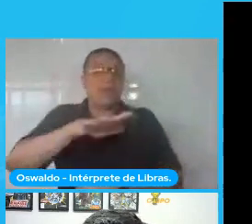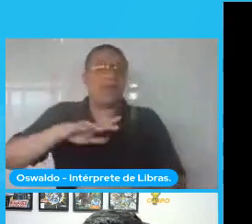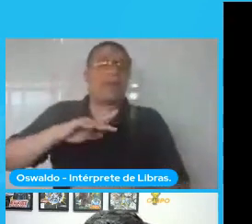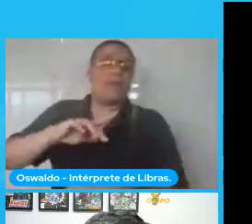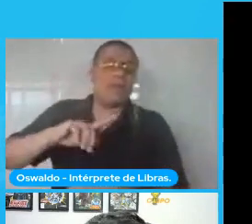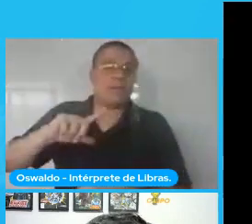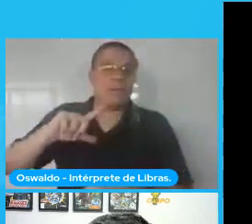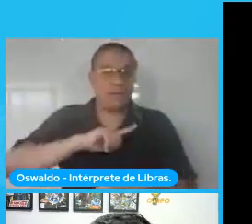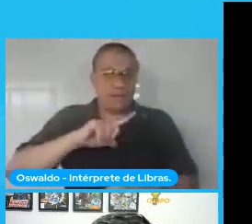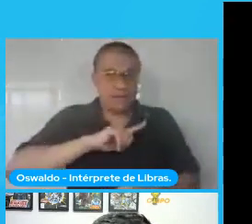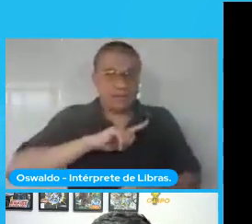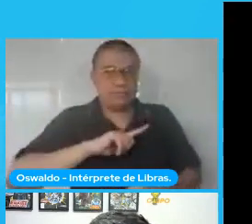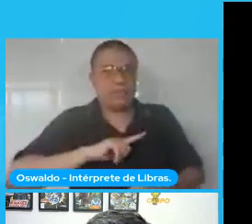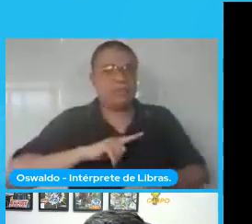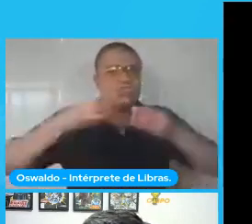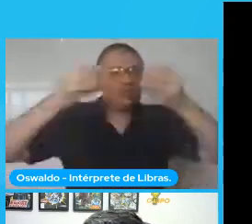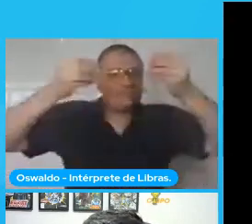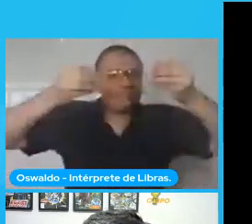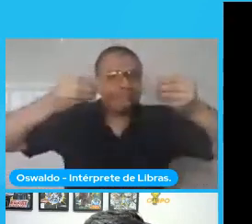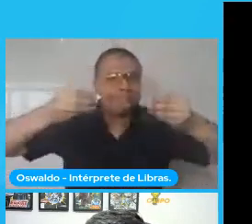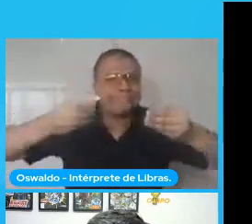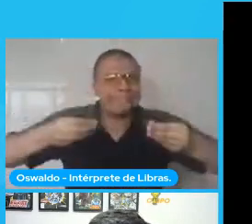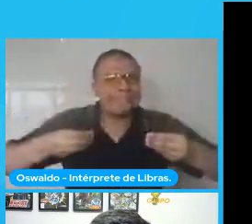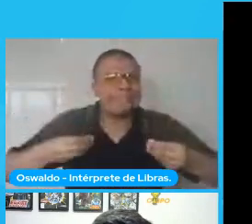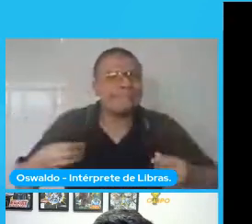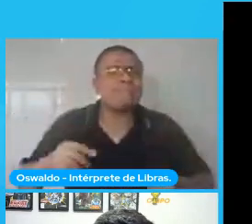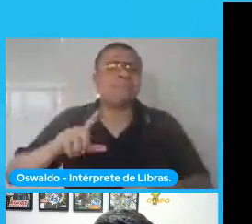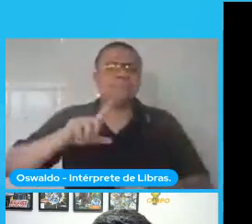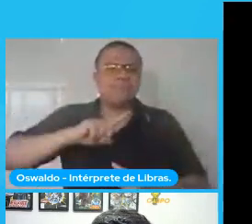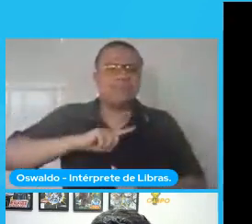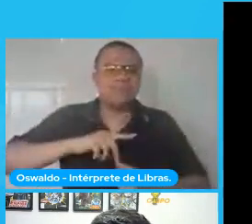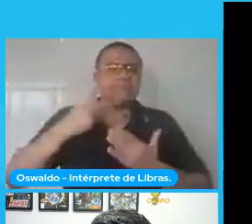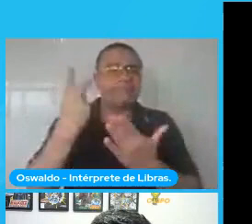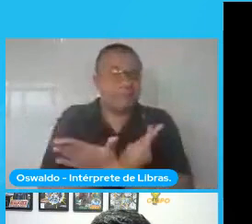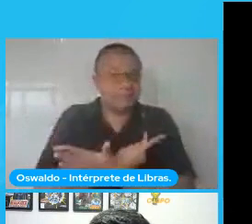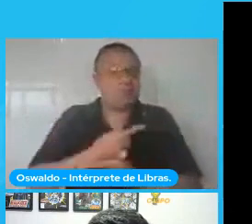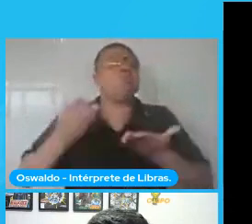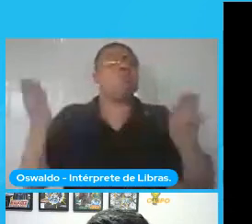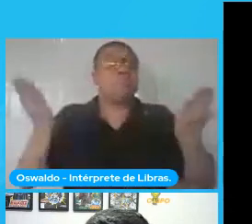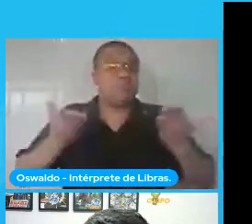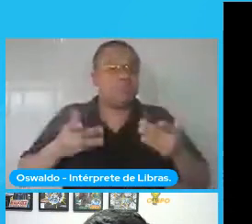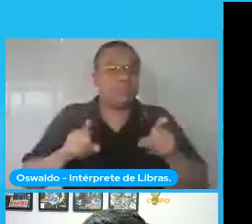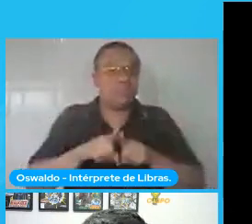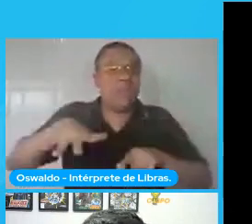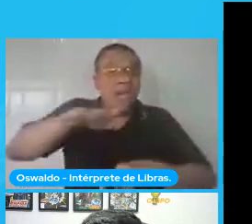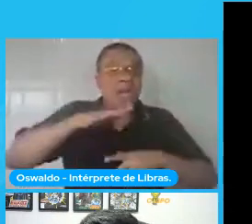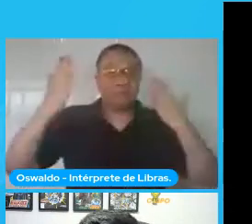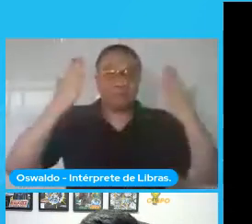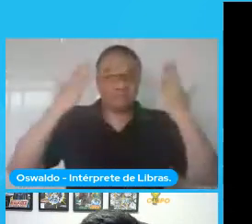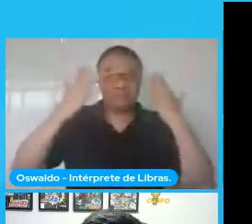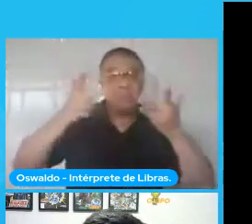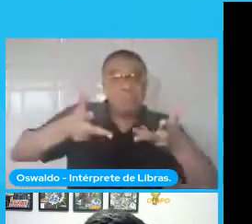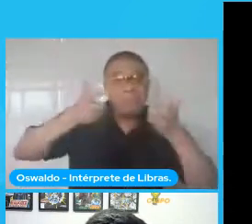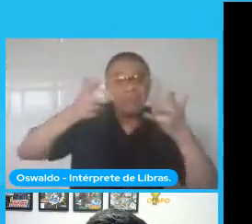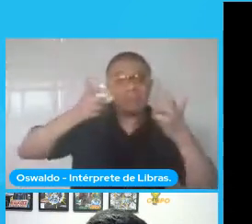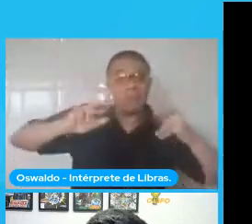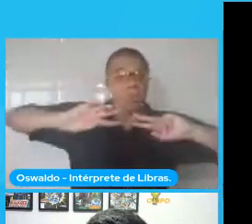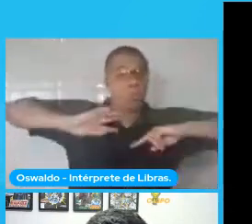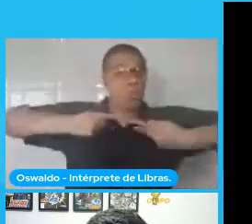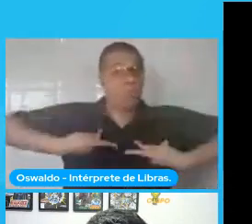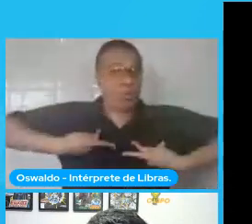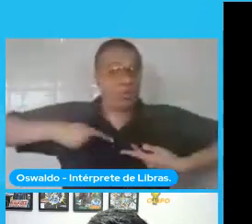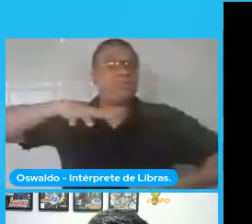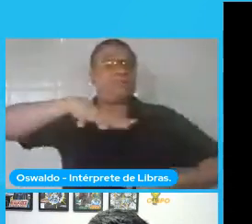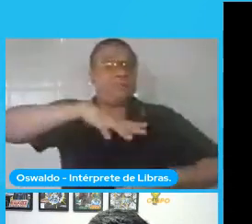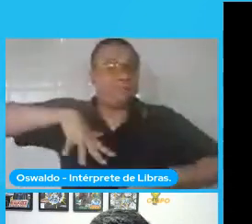neurais, né, em boa parte dos casos atuais, e a versão psicológica de percepção humana em cima do